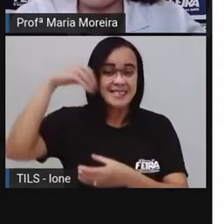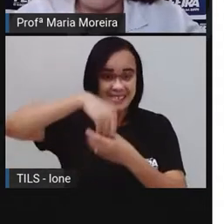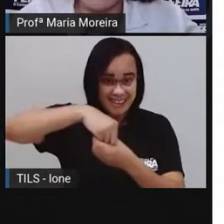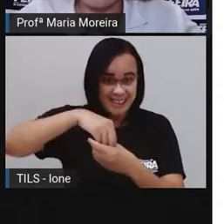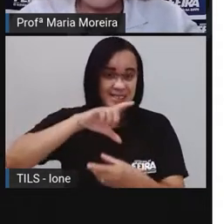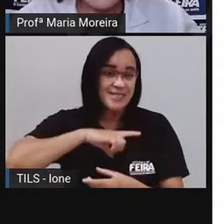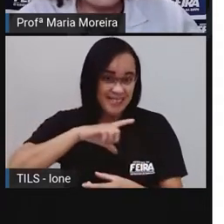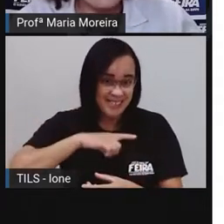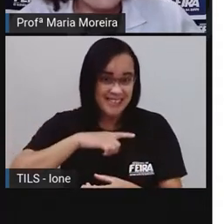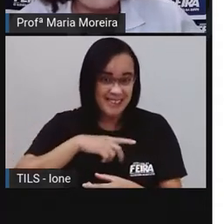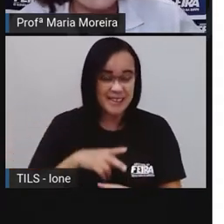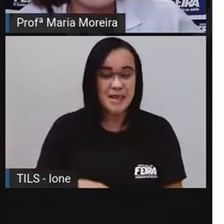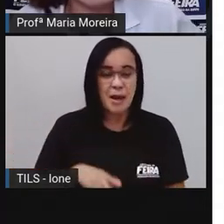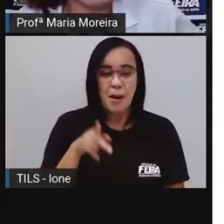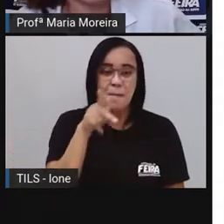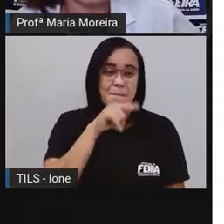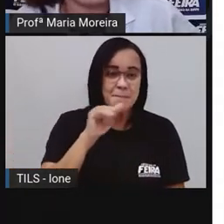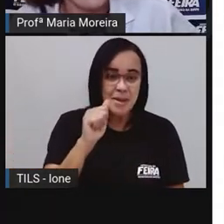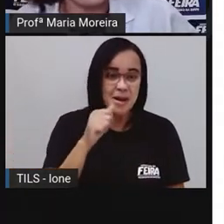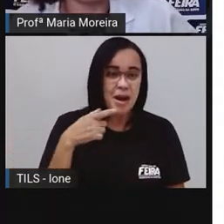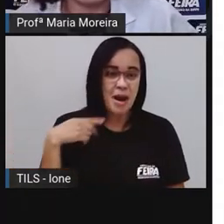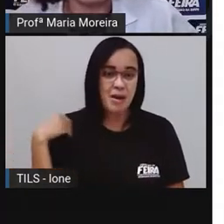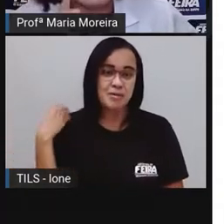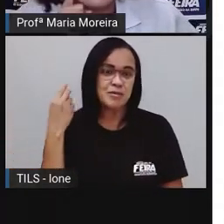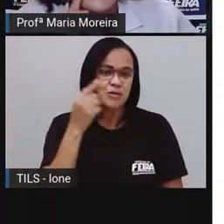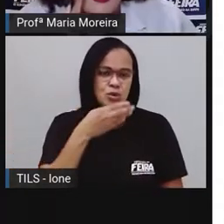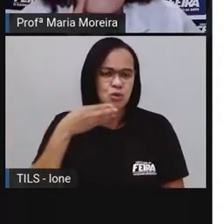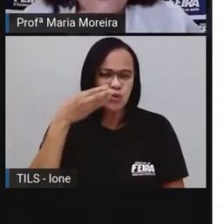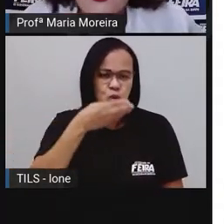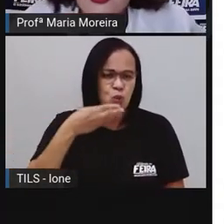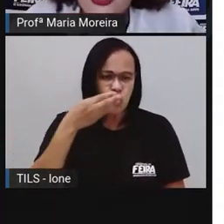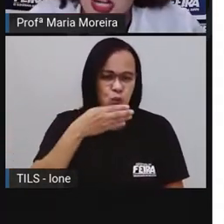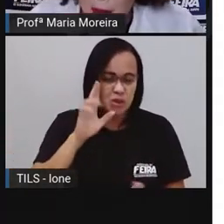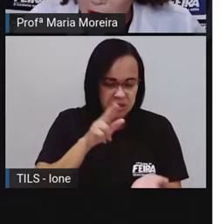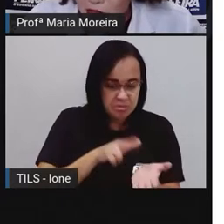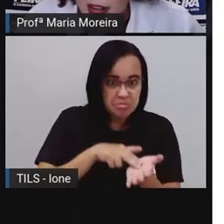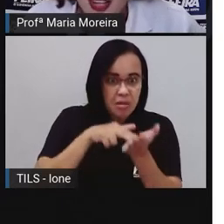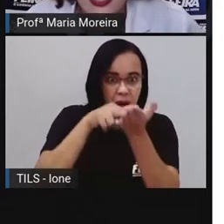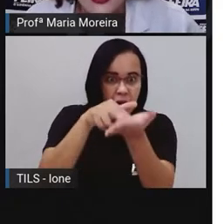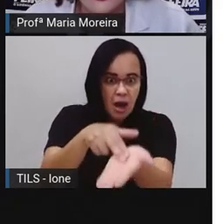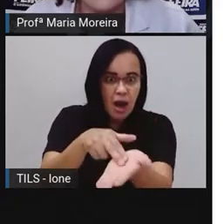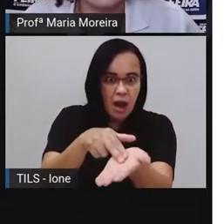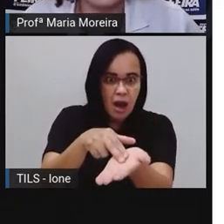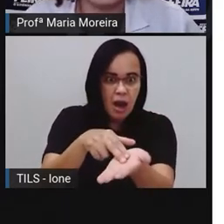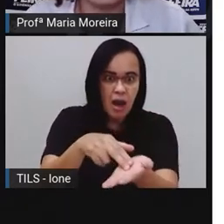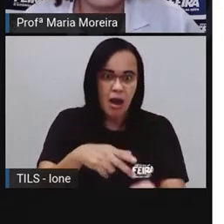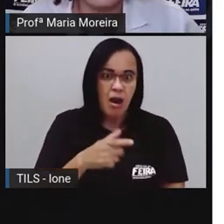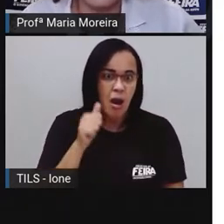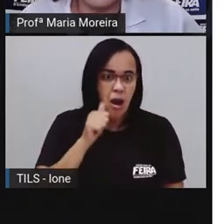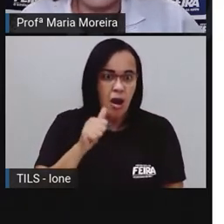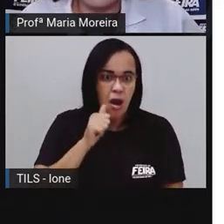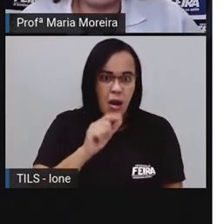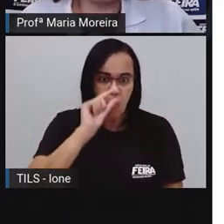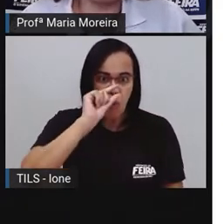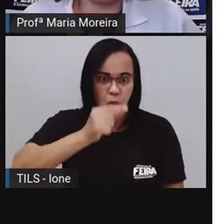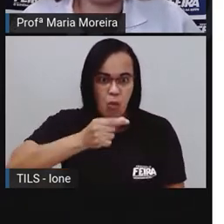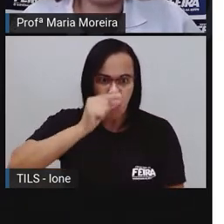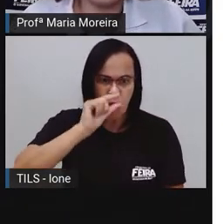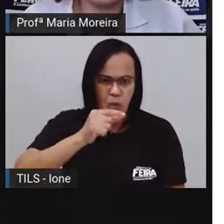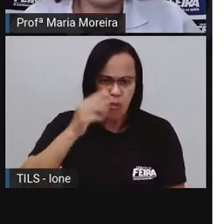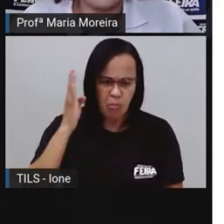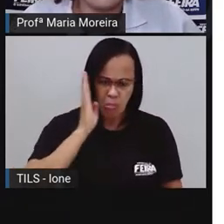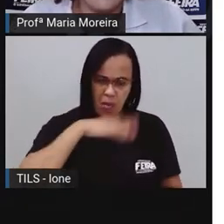pão de mel, trazendo uma carta para a bruxa malvada. Ao